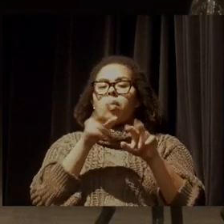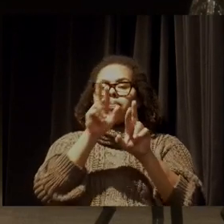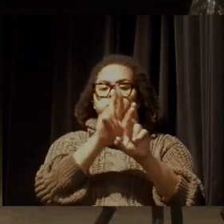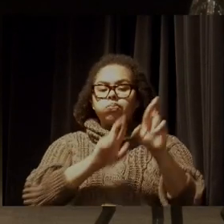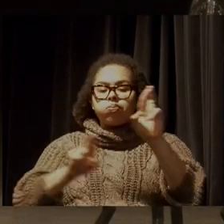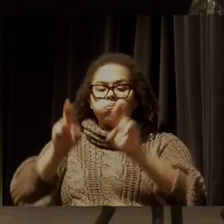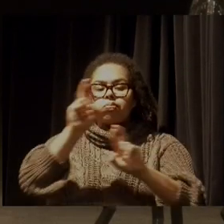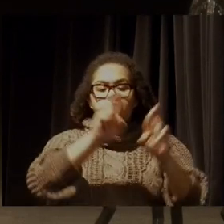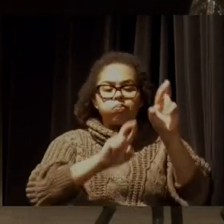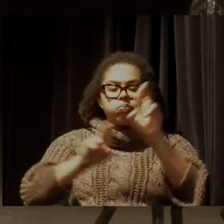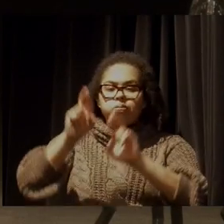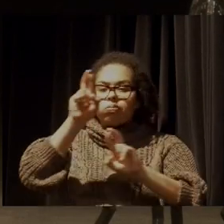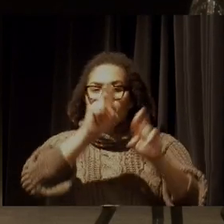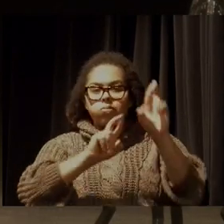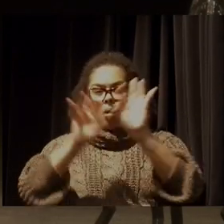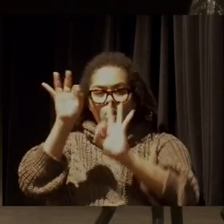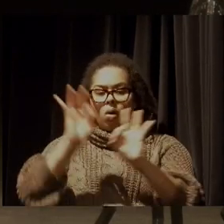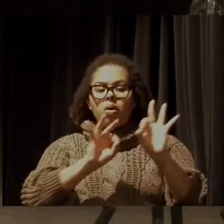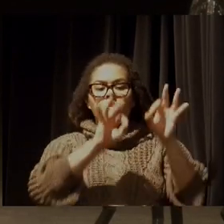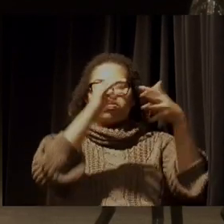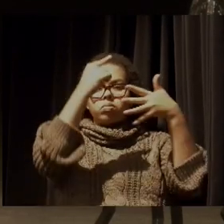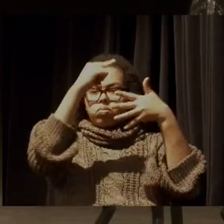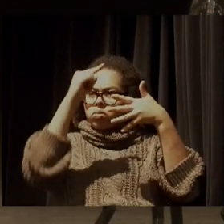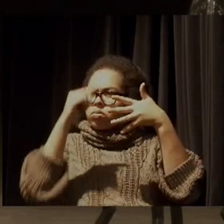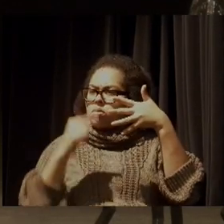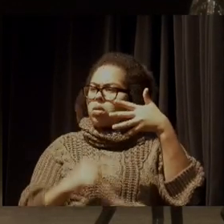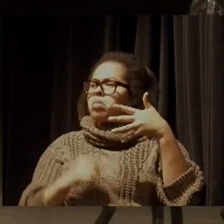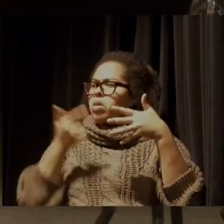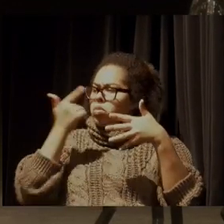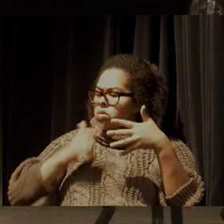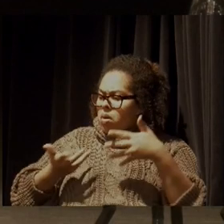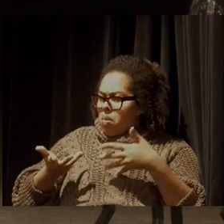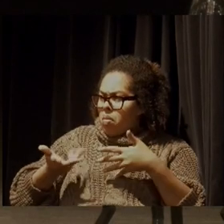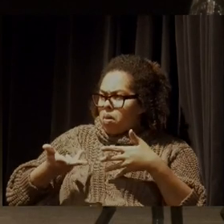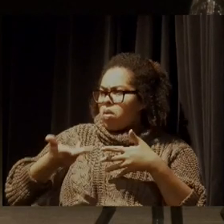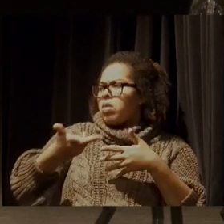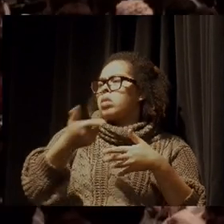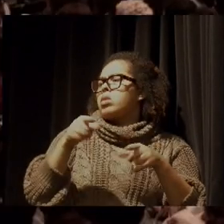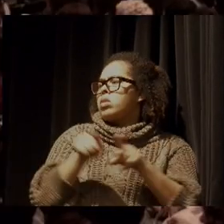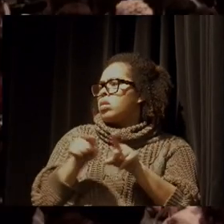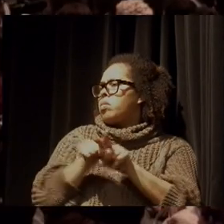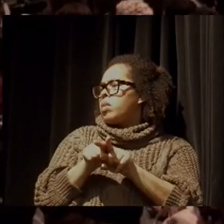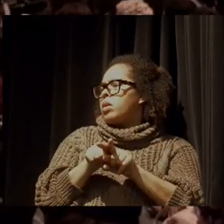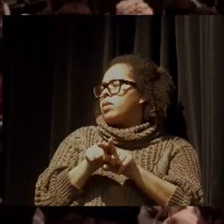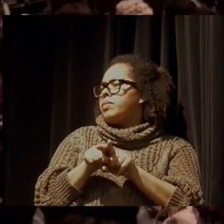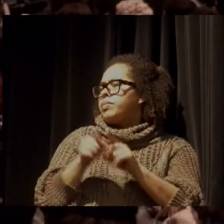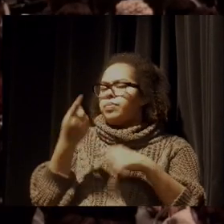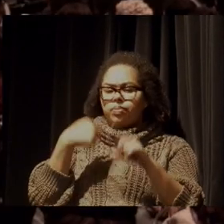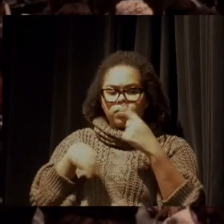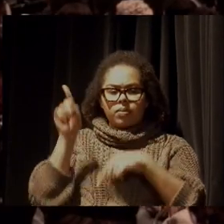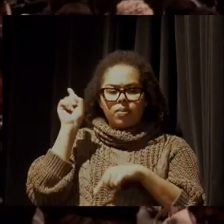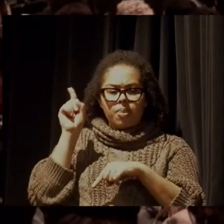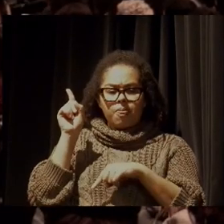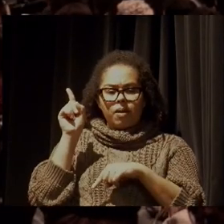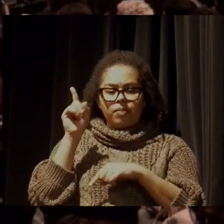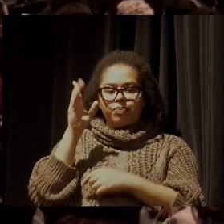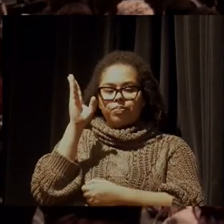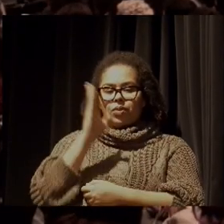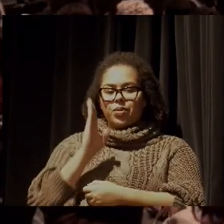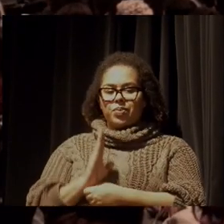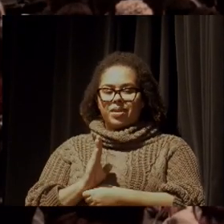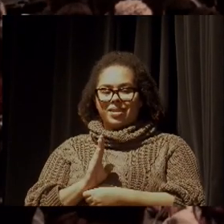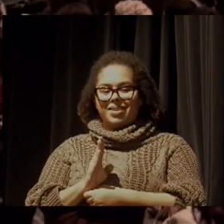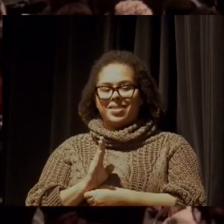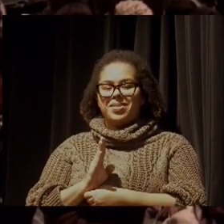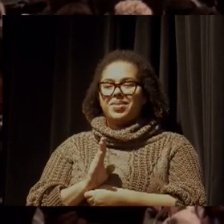sensíveis para provocar, na minha opinião, uma aceleração e um tipping point que eu acho que não é o Brasil, acho que é o que o